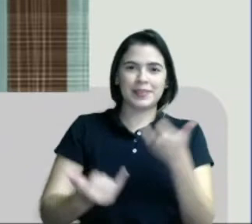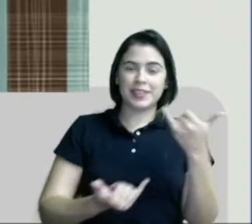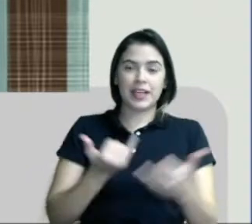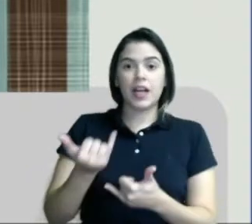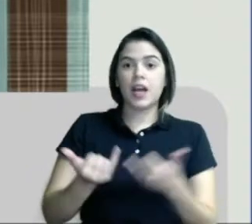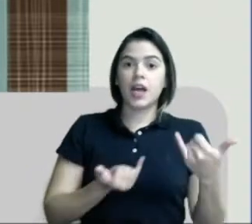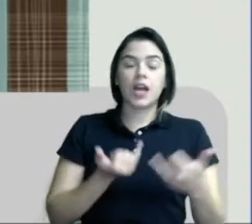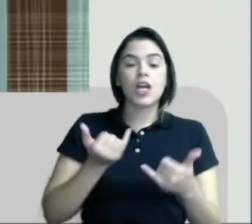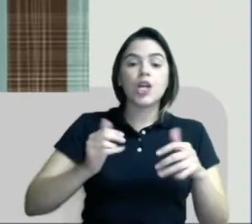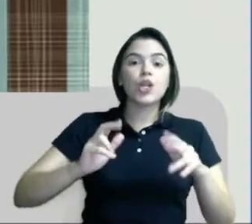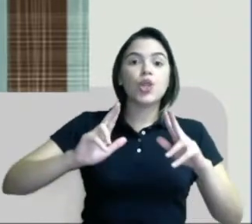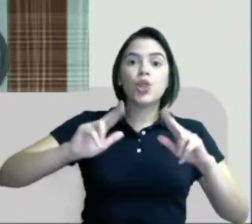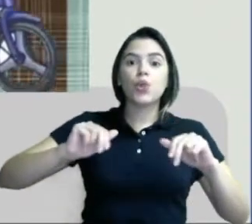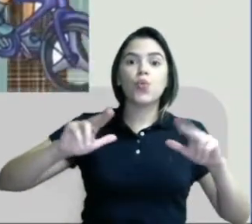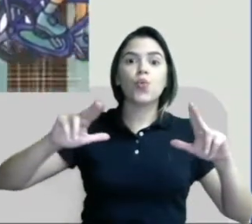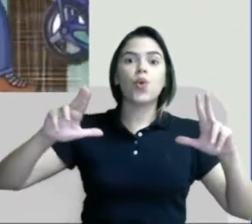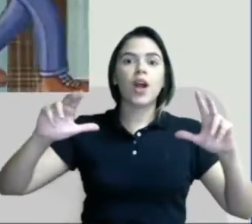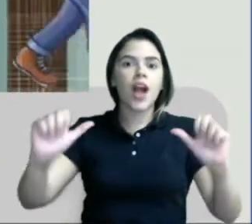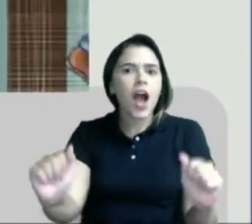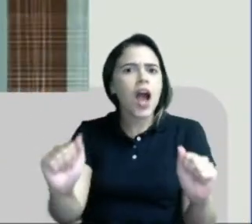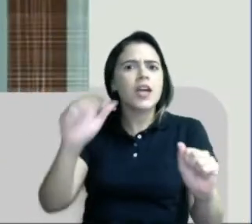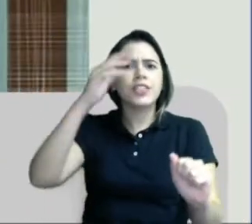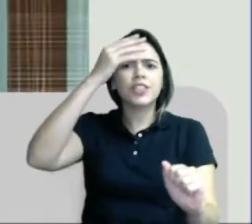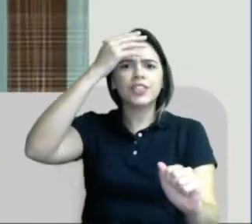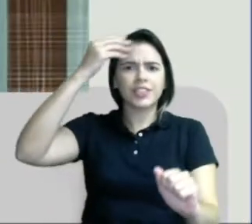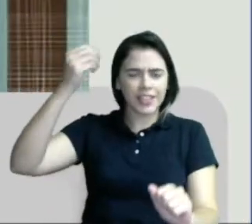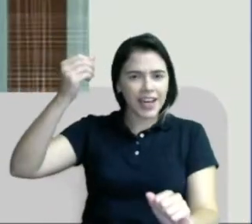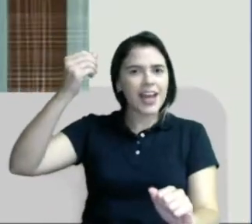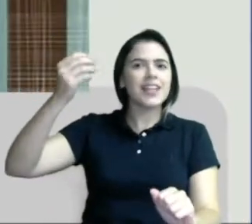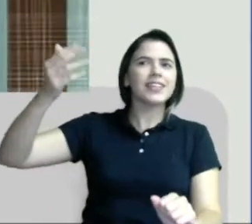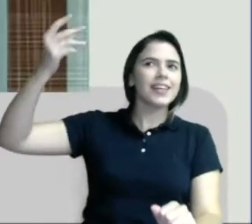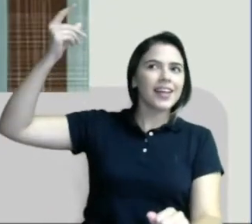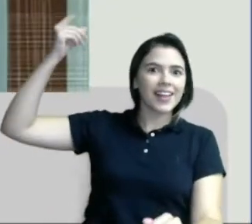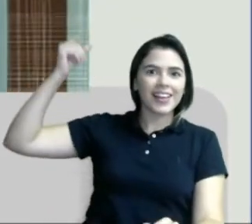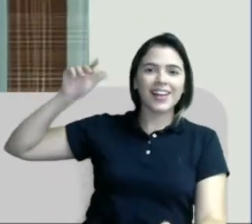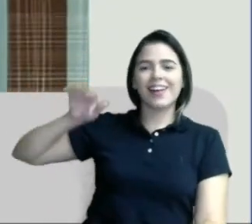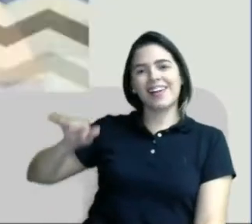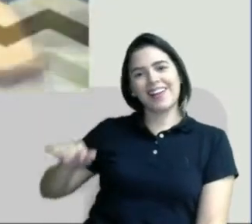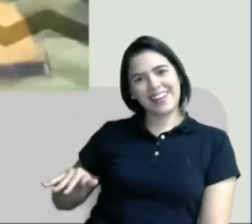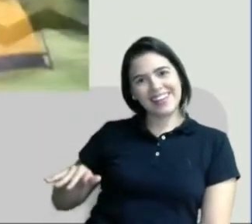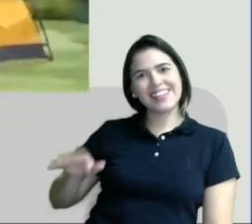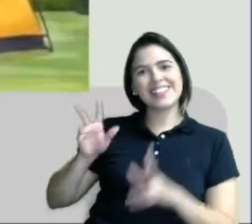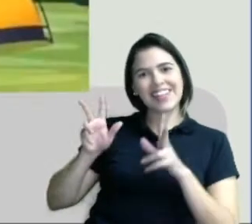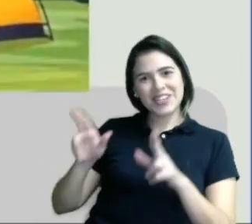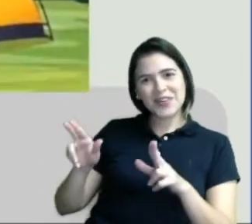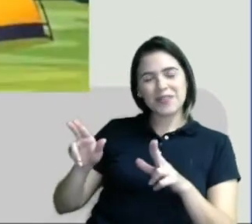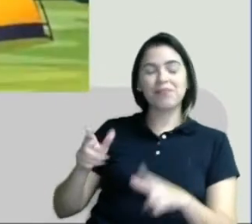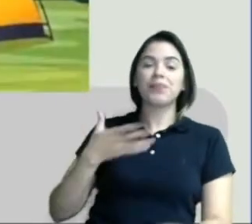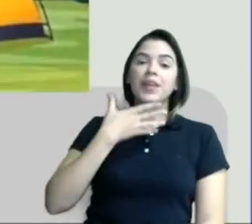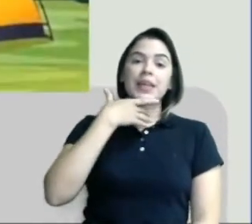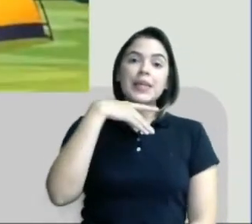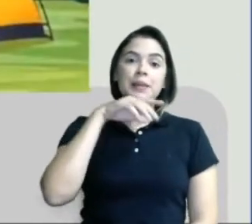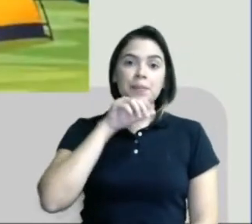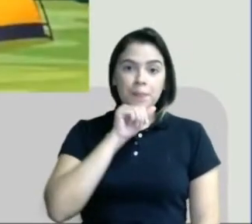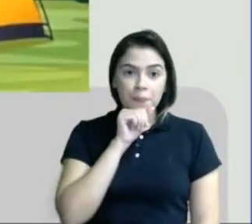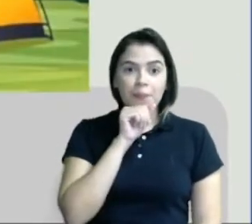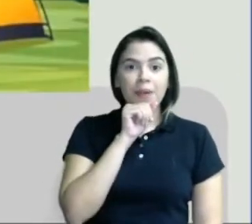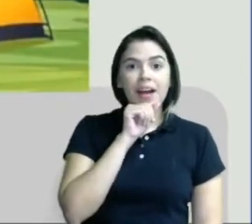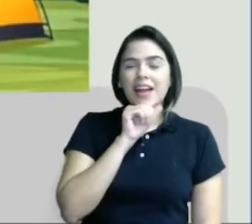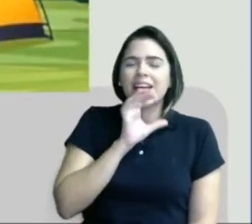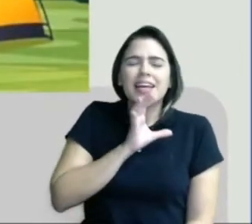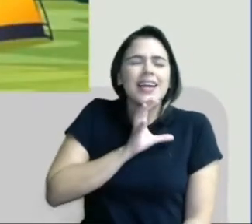nunca esquece que também já foi criança. Tem pai que